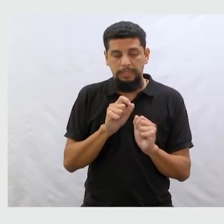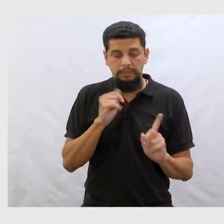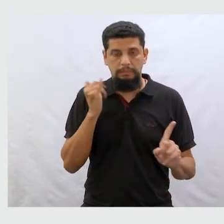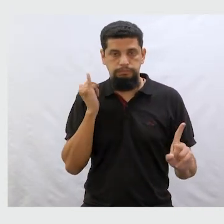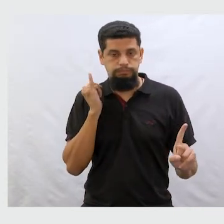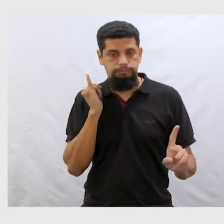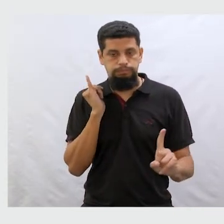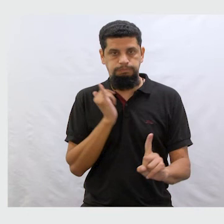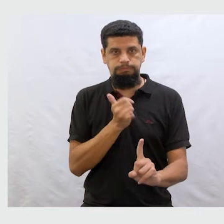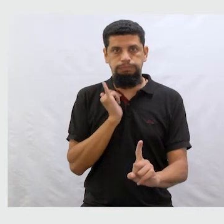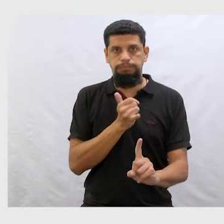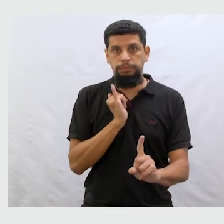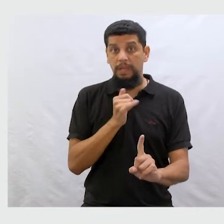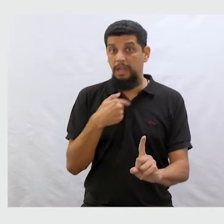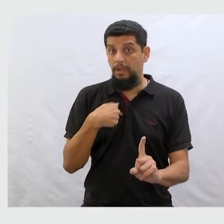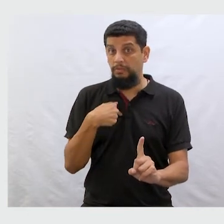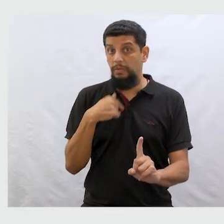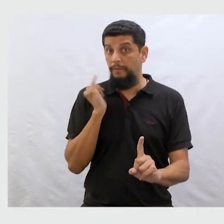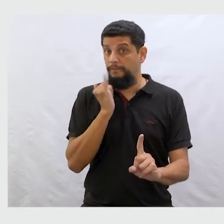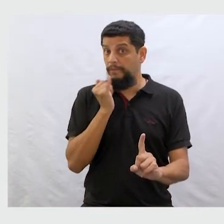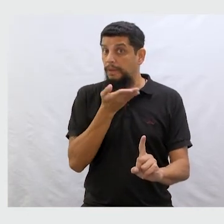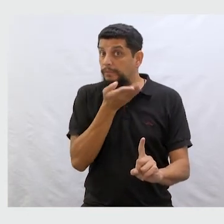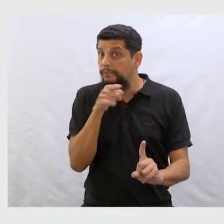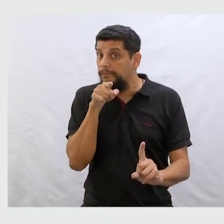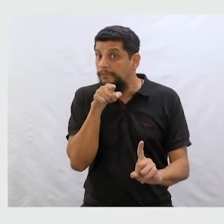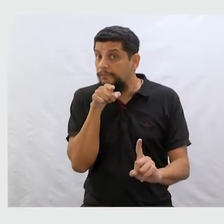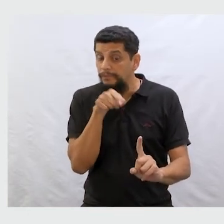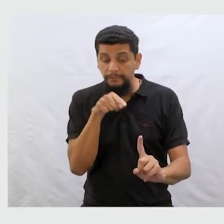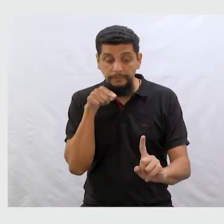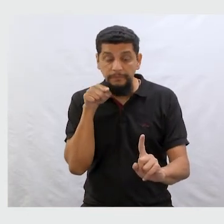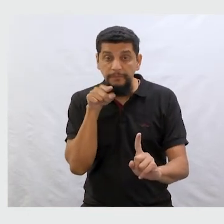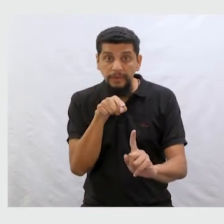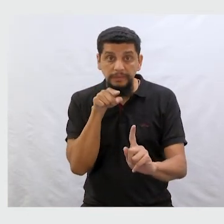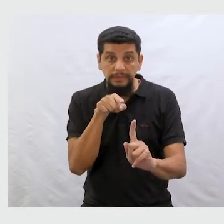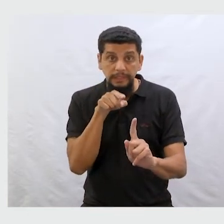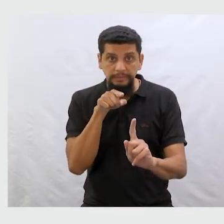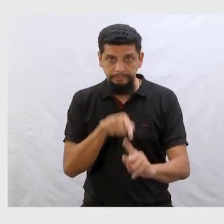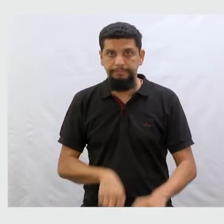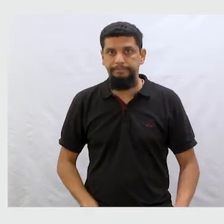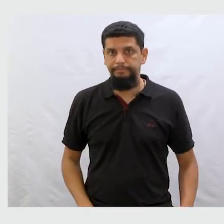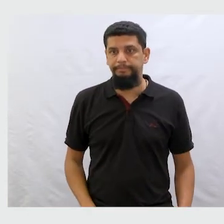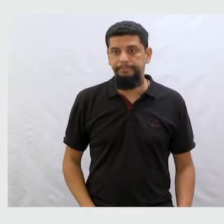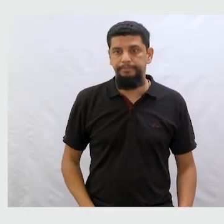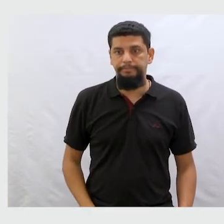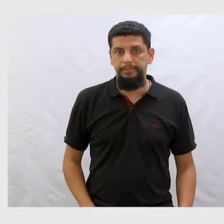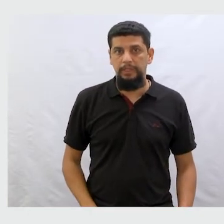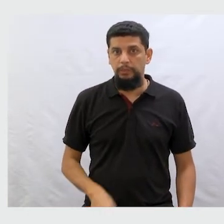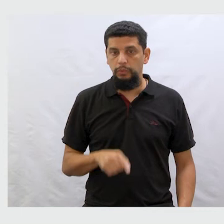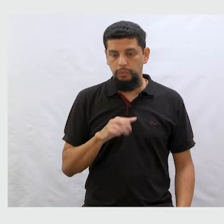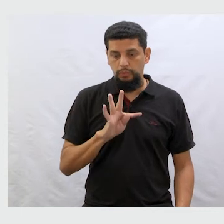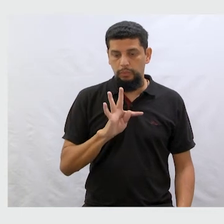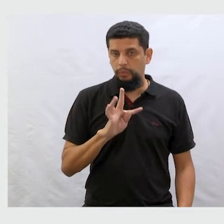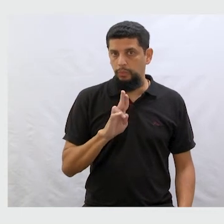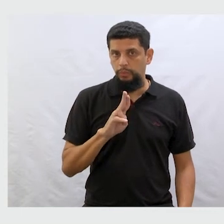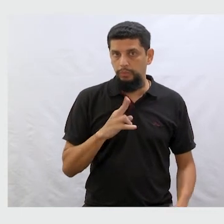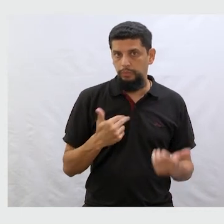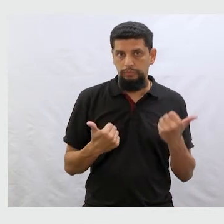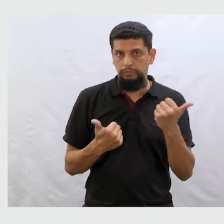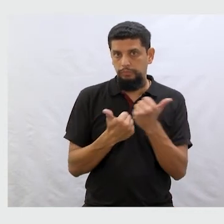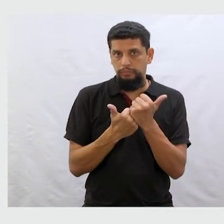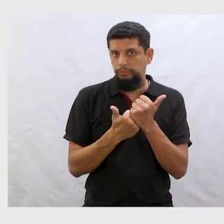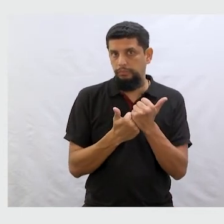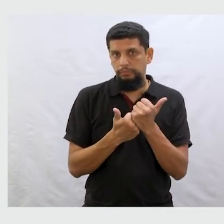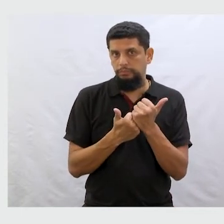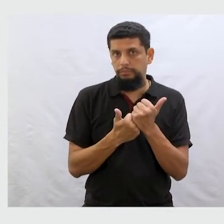a gente tá falando, né? Então, eu tô falando com você. A gente usa o você aqui bastante, né? Em vez de tu.